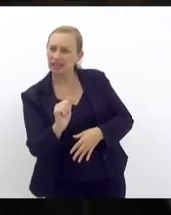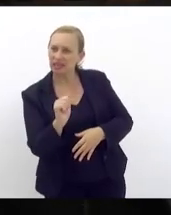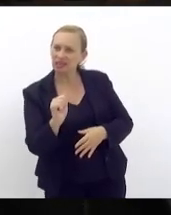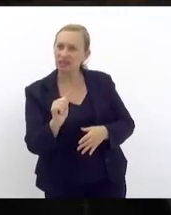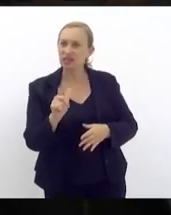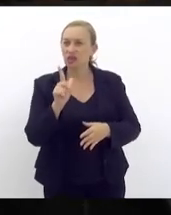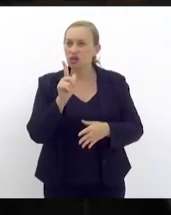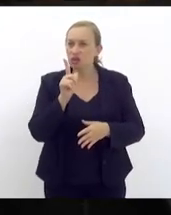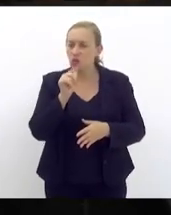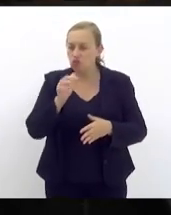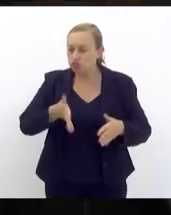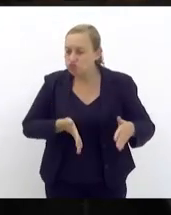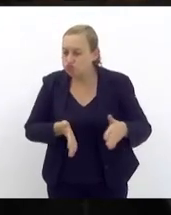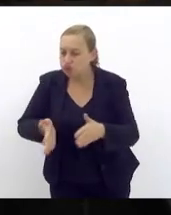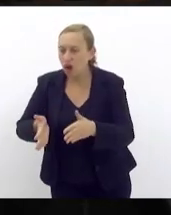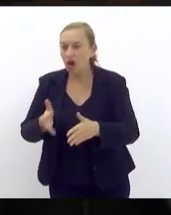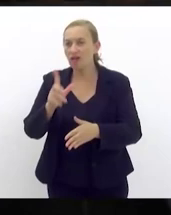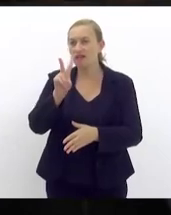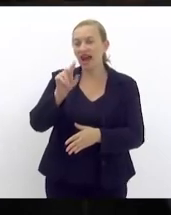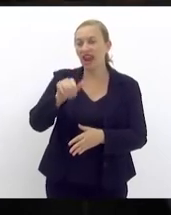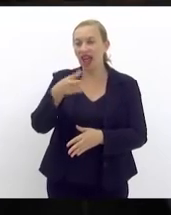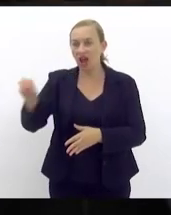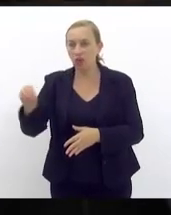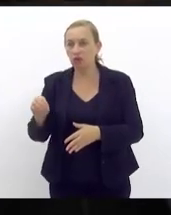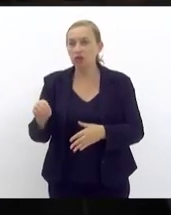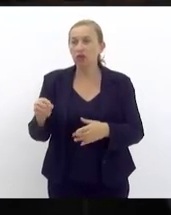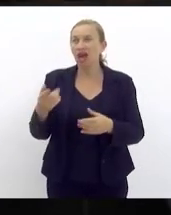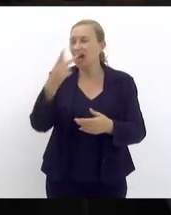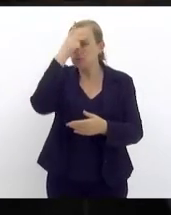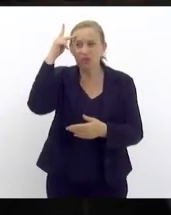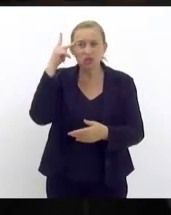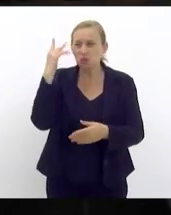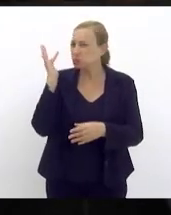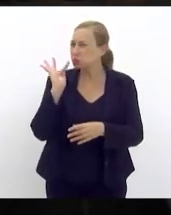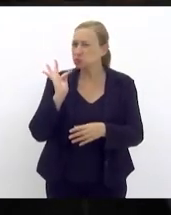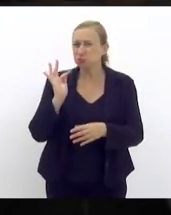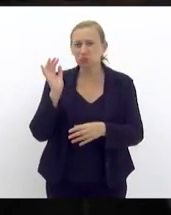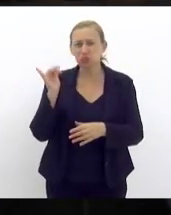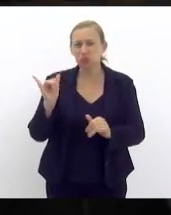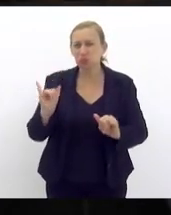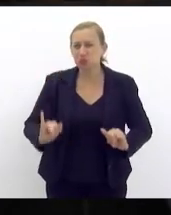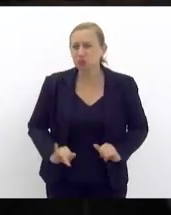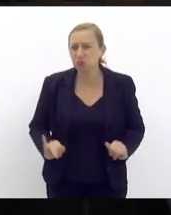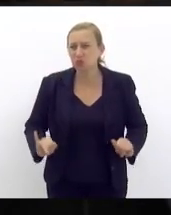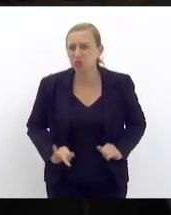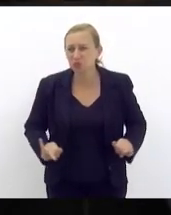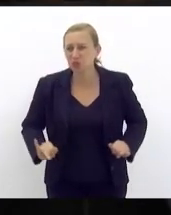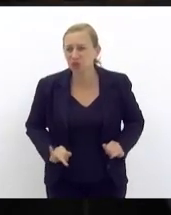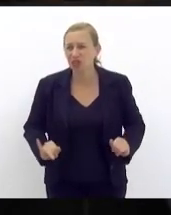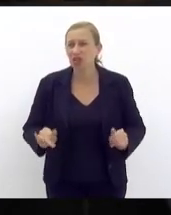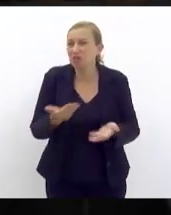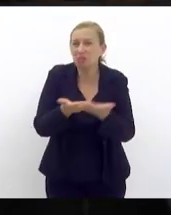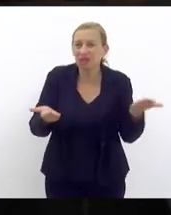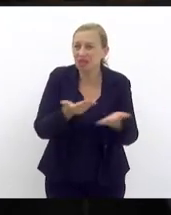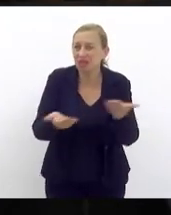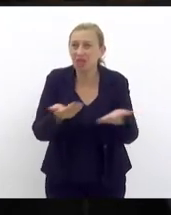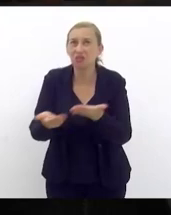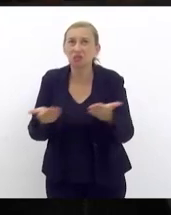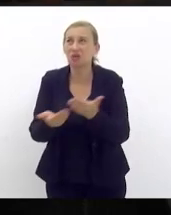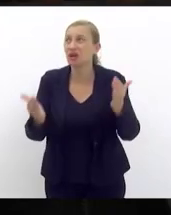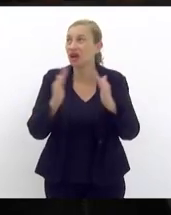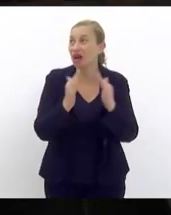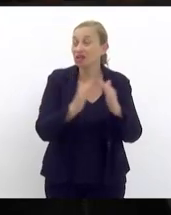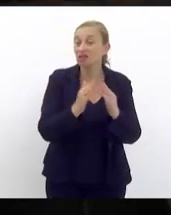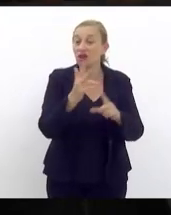porque as pessoas lá não aguentavam perder tudo em suas casas em todas as chuvas volumosas então assim isso foi uma grande